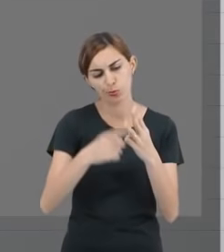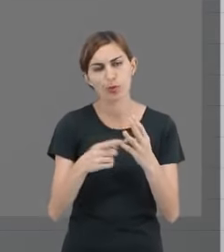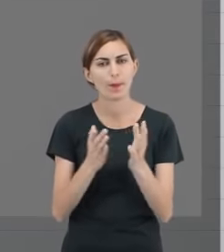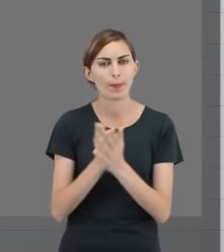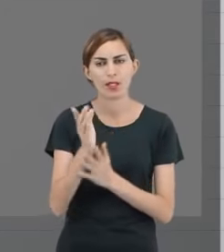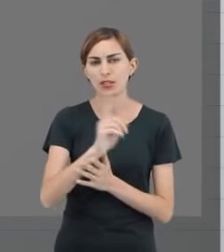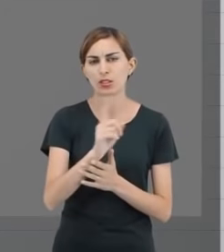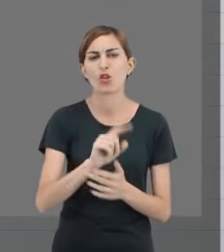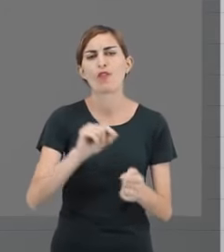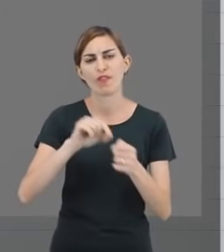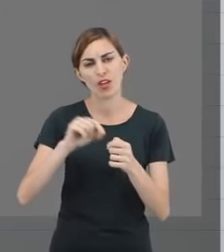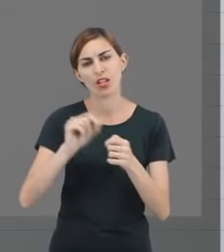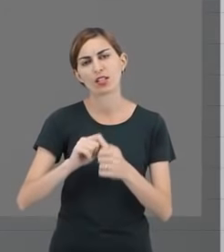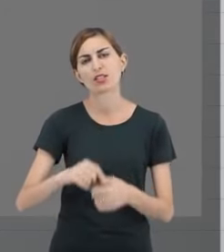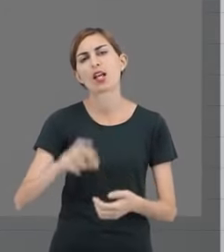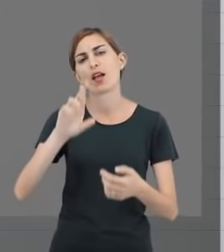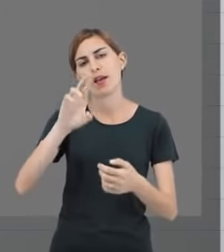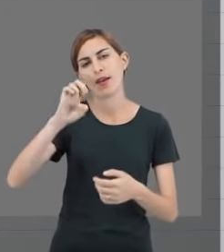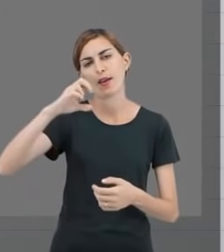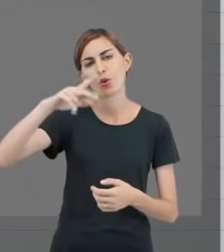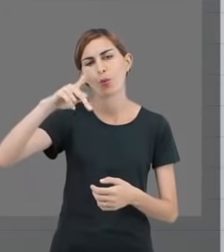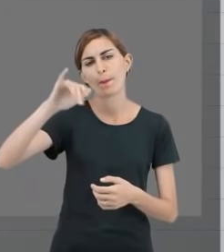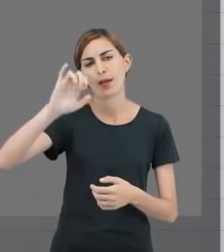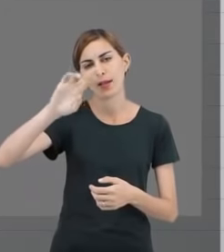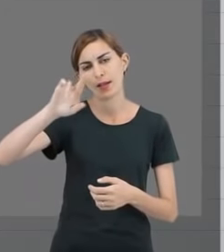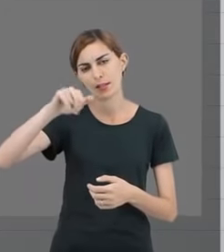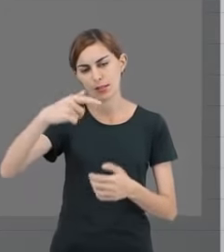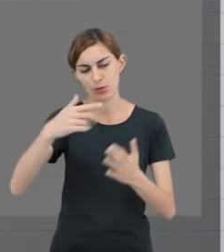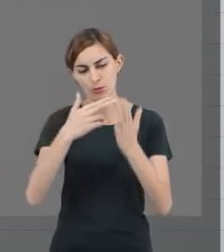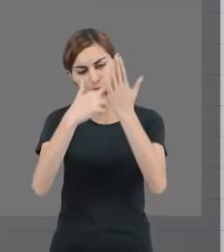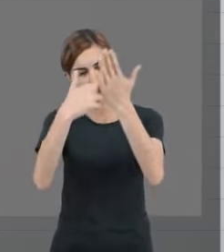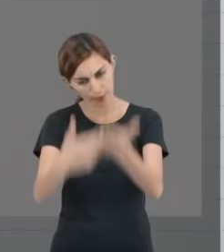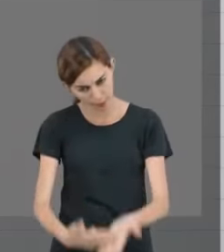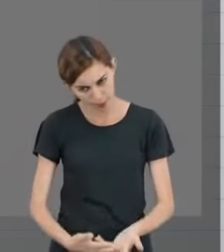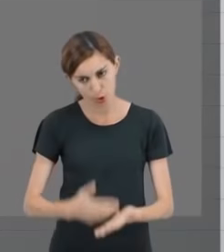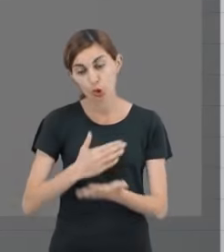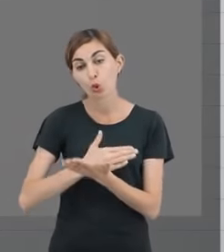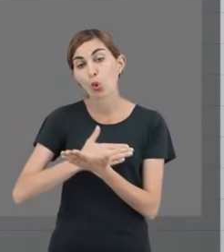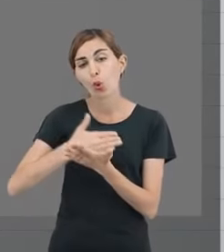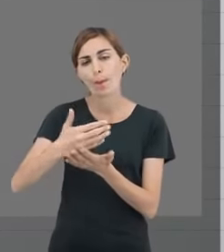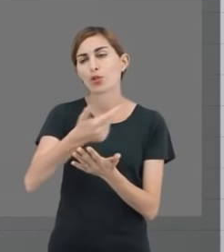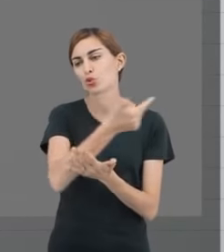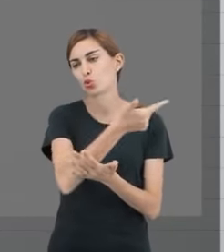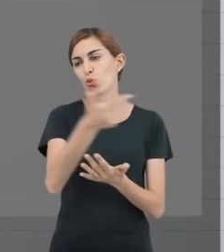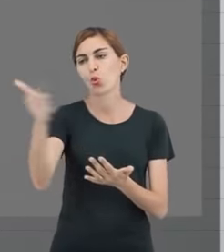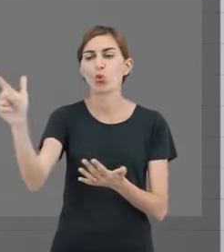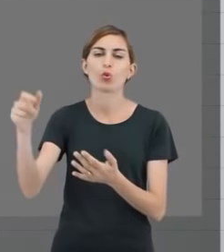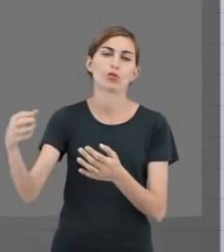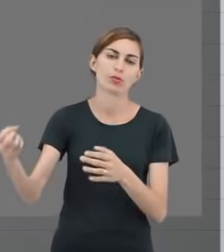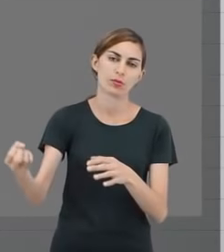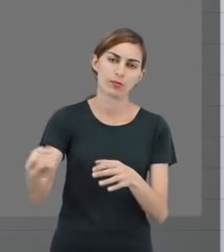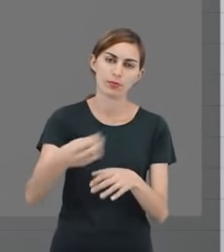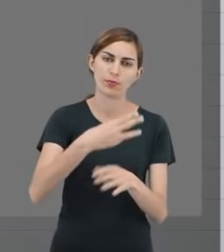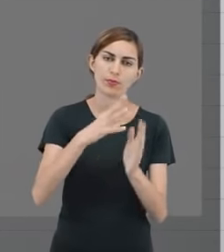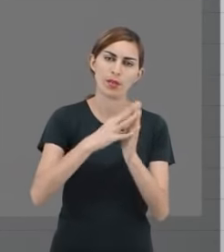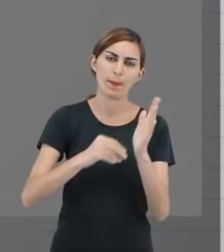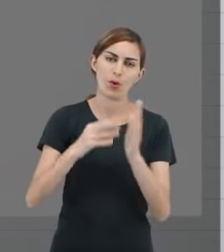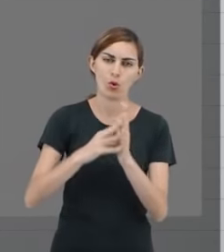competências do módulo todo. O que é que eu faço? Recuperação, certo? No início do módulo seguinte. No